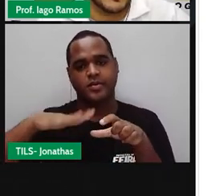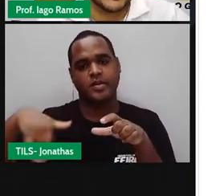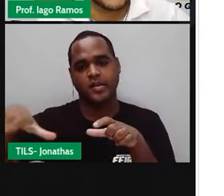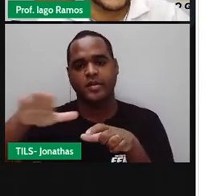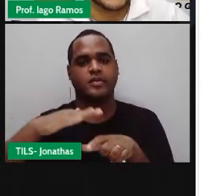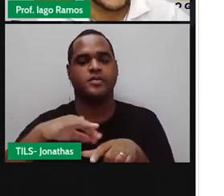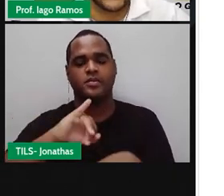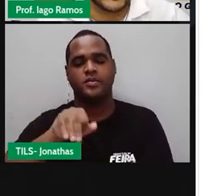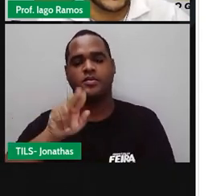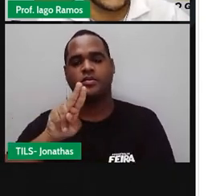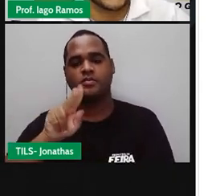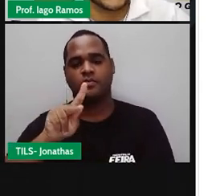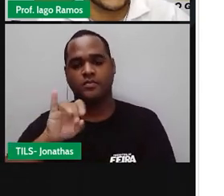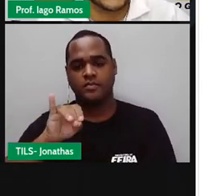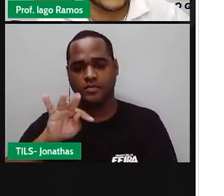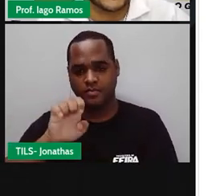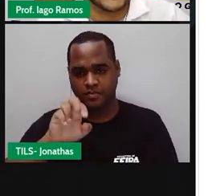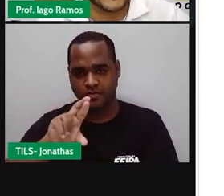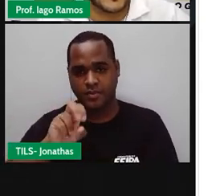menos 150.